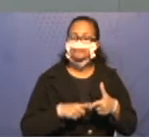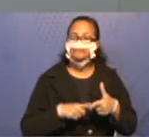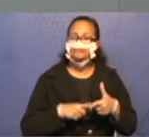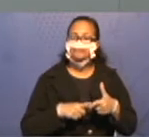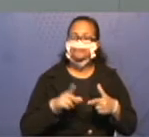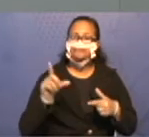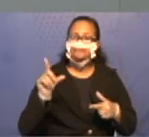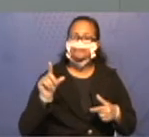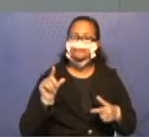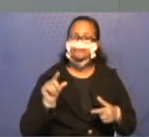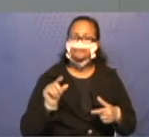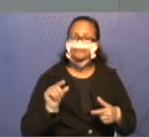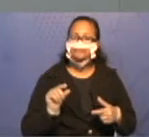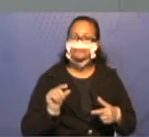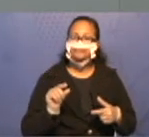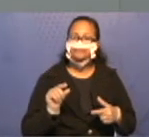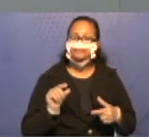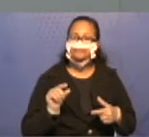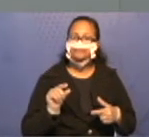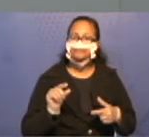vai diminuindo.